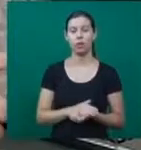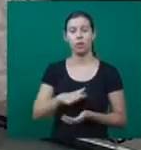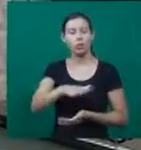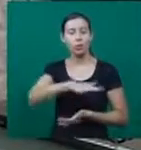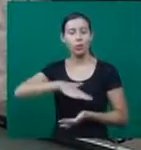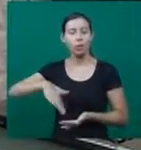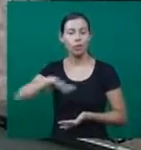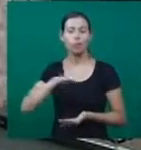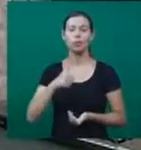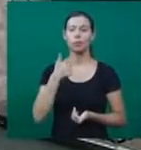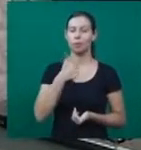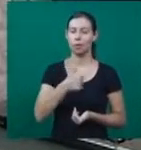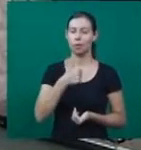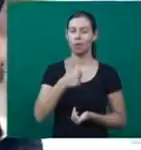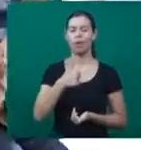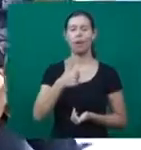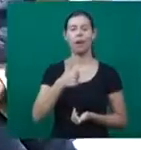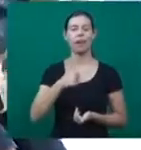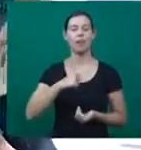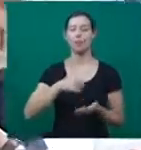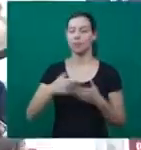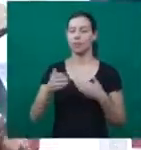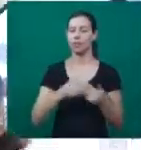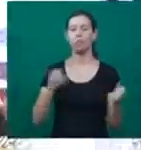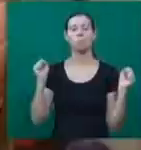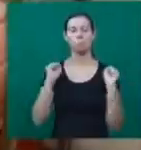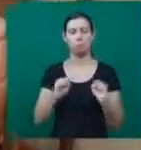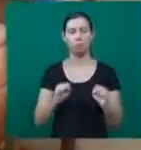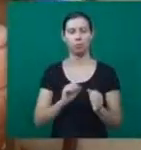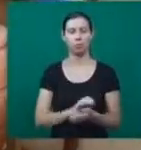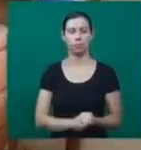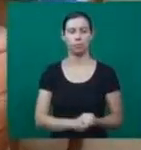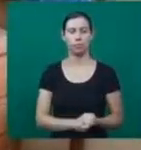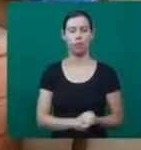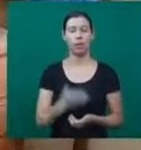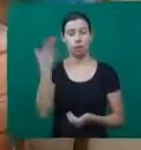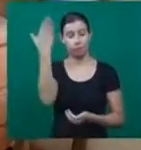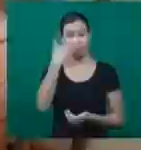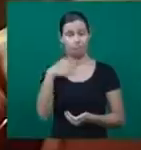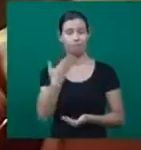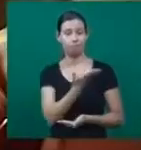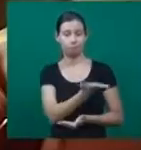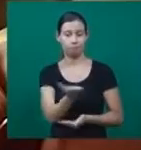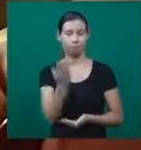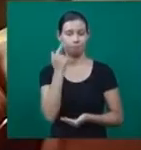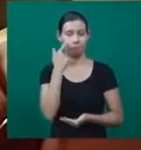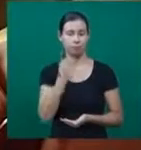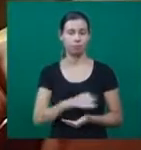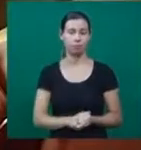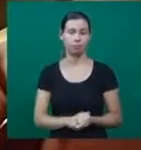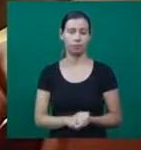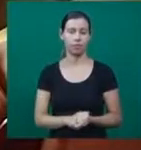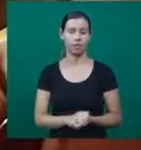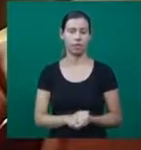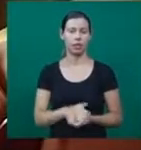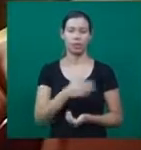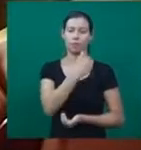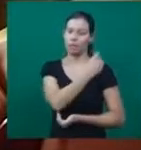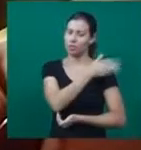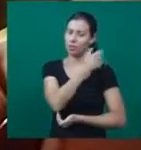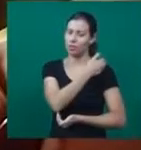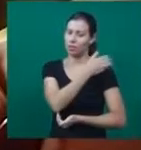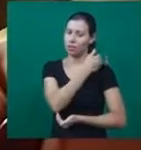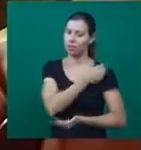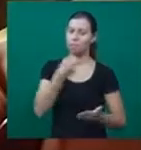favorável, eles conseguem fazer de tudo. E nada melhor do que eles para provar isso. Mudar contra o preconceito e tocar a bola para